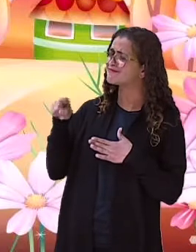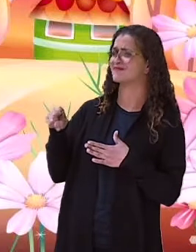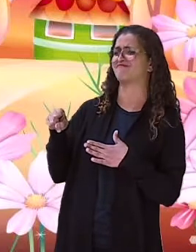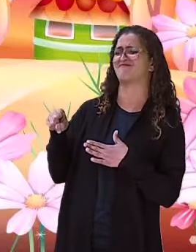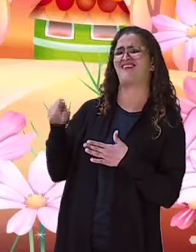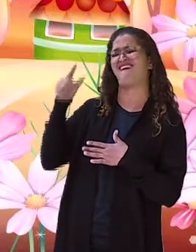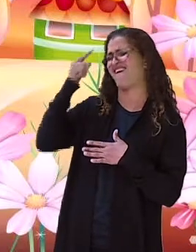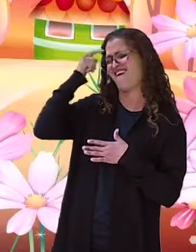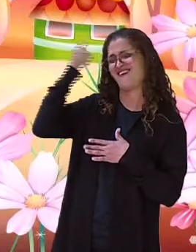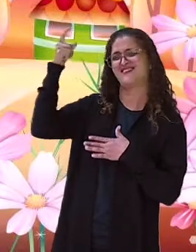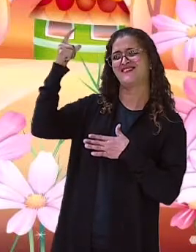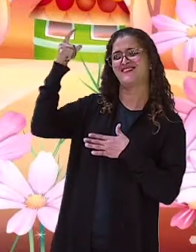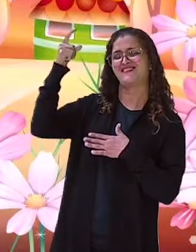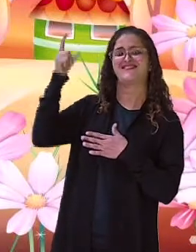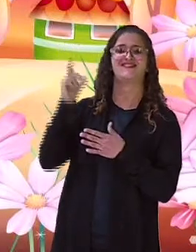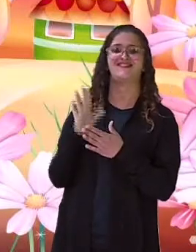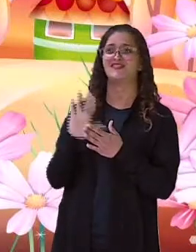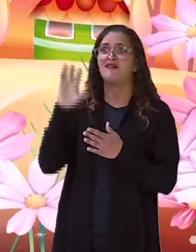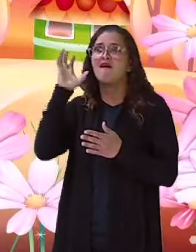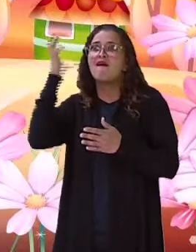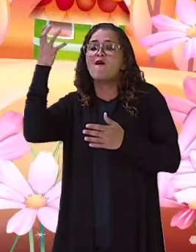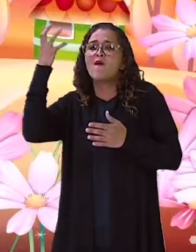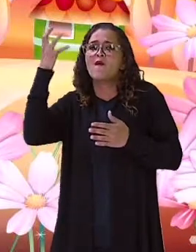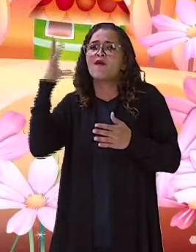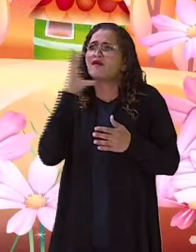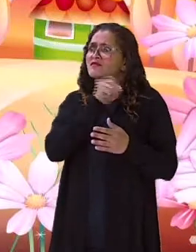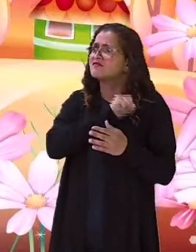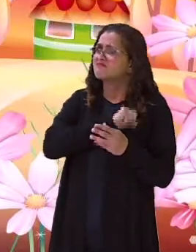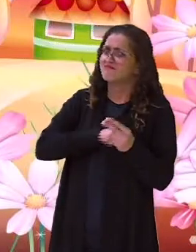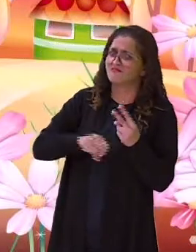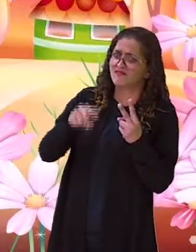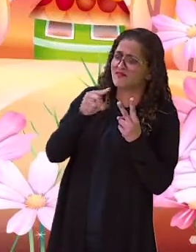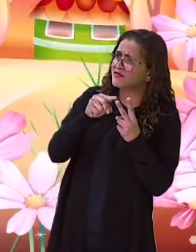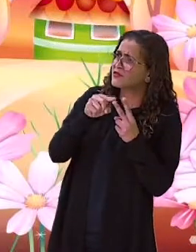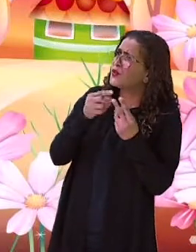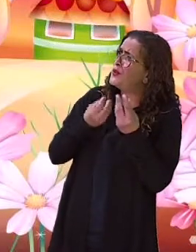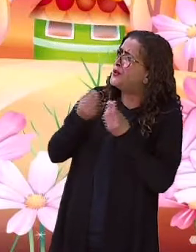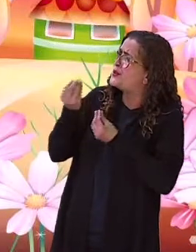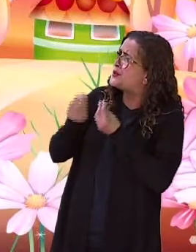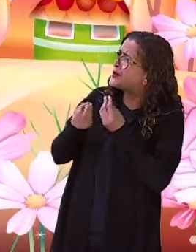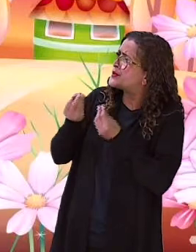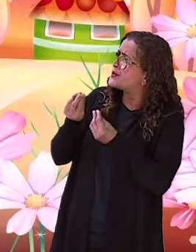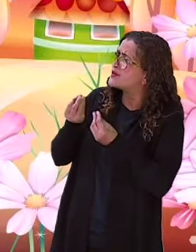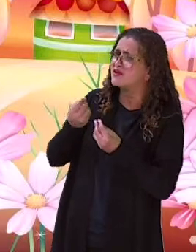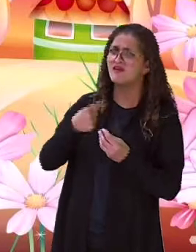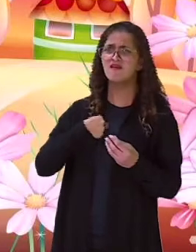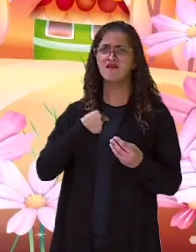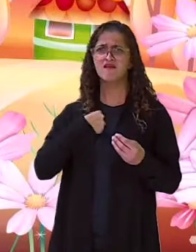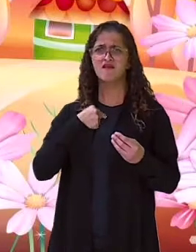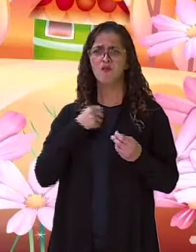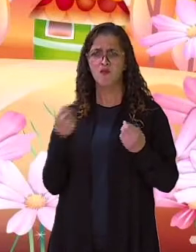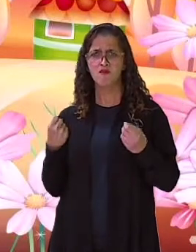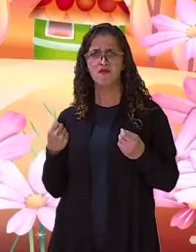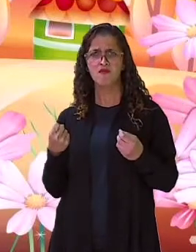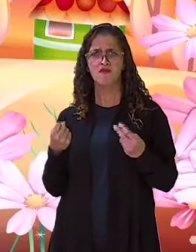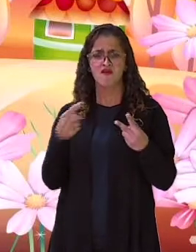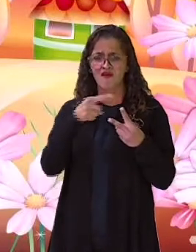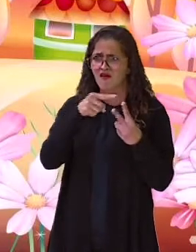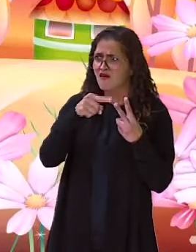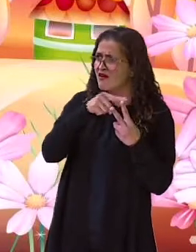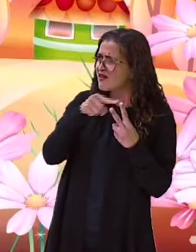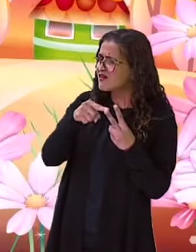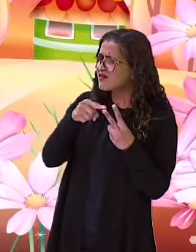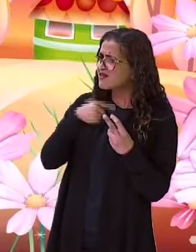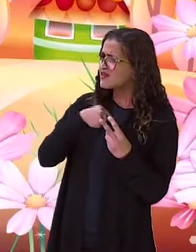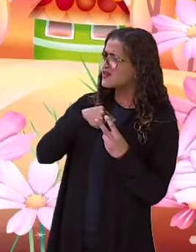sozinha, vou poder ajudar. A outra moça estranhou. Como assim? E eu? Você vai querer ajudar o